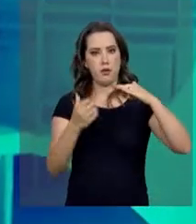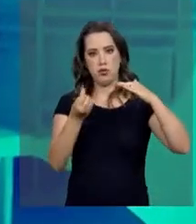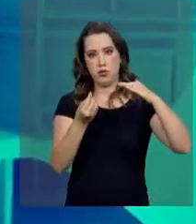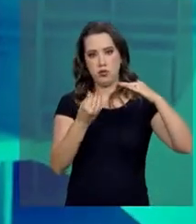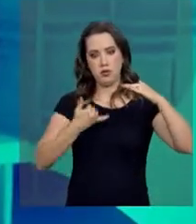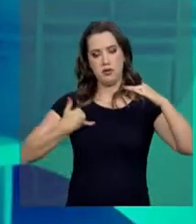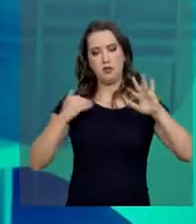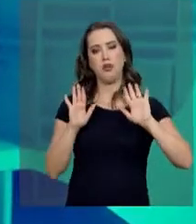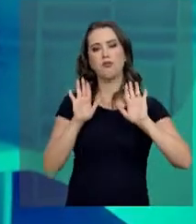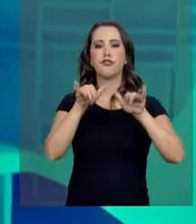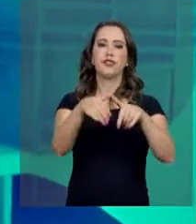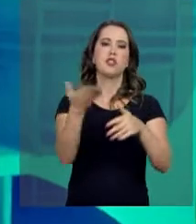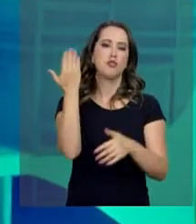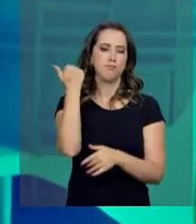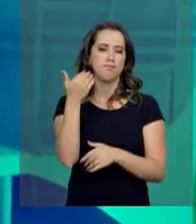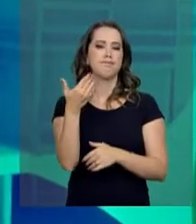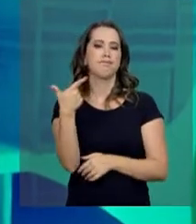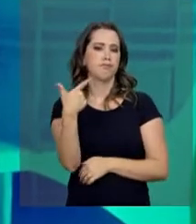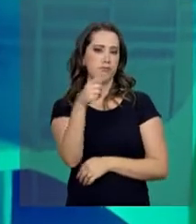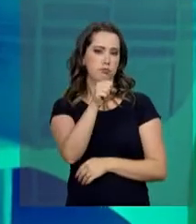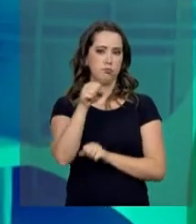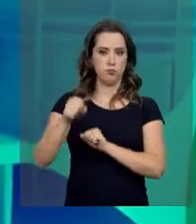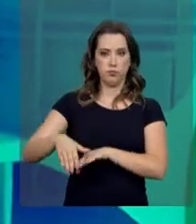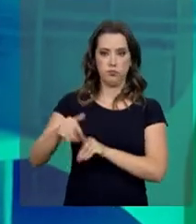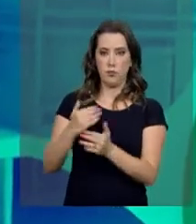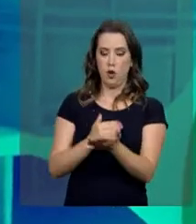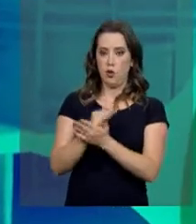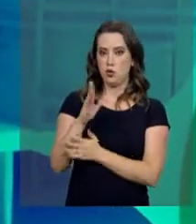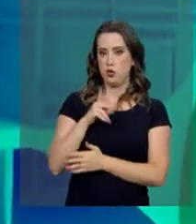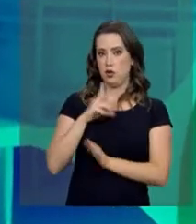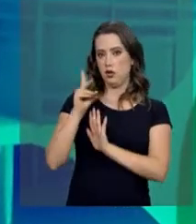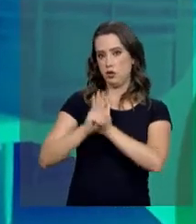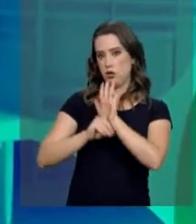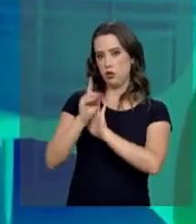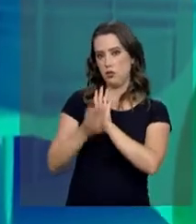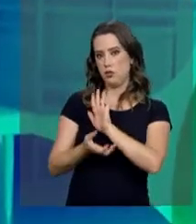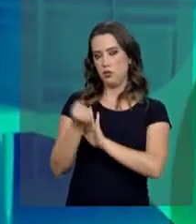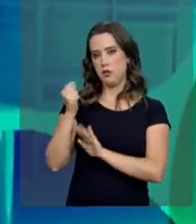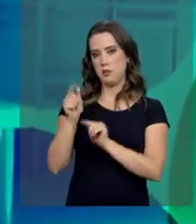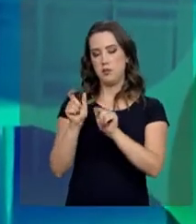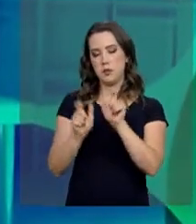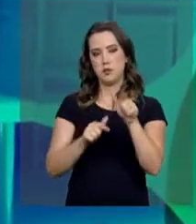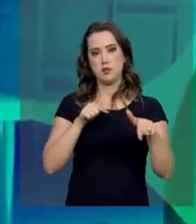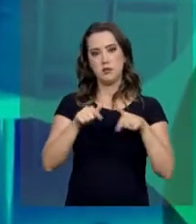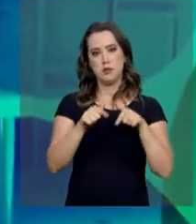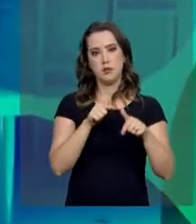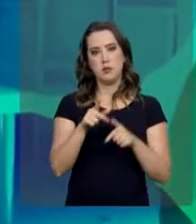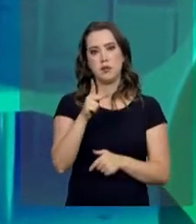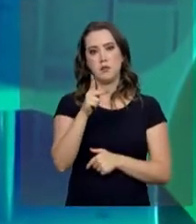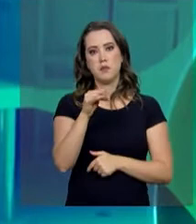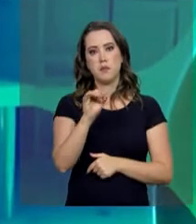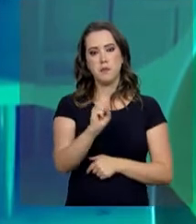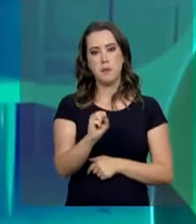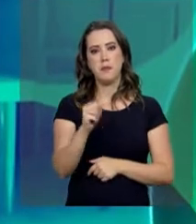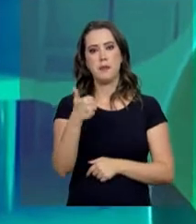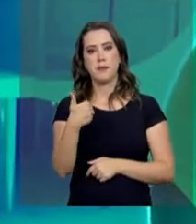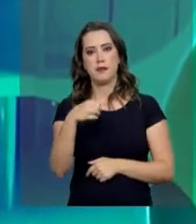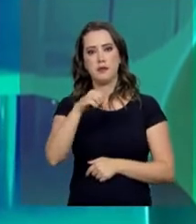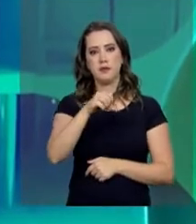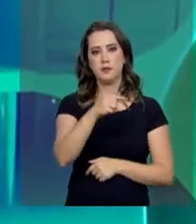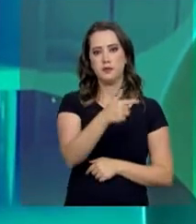encerrou no dia 28 de setembro. Continuam a ter direito ao saque os trabalhadores cadastrados no PIS entre